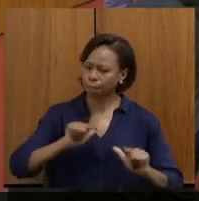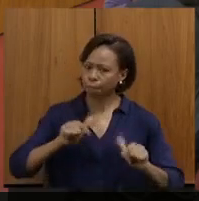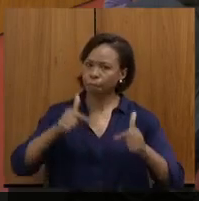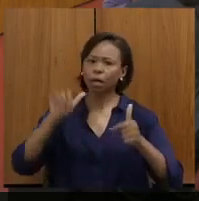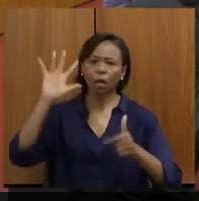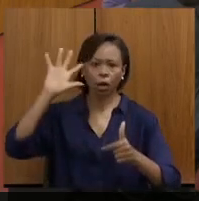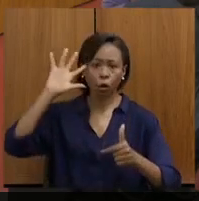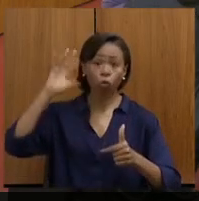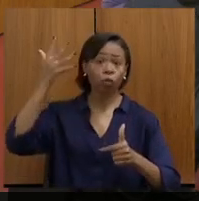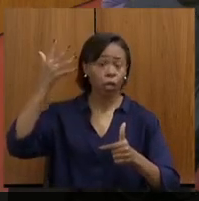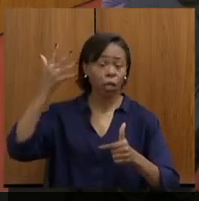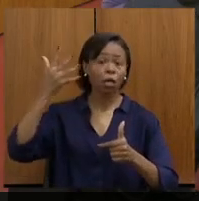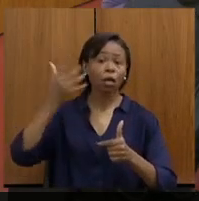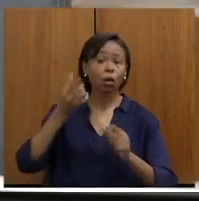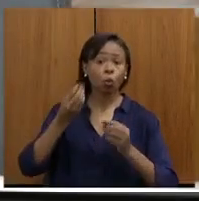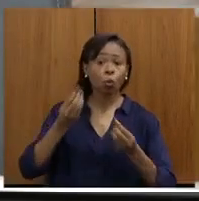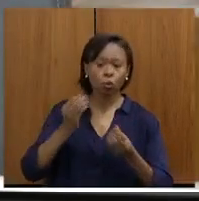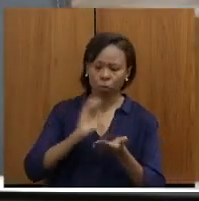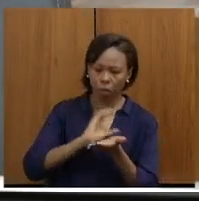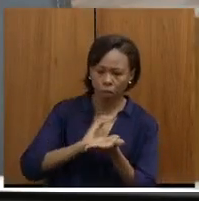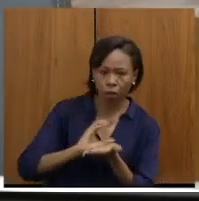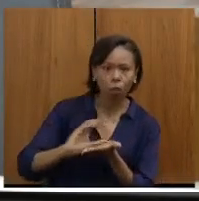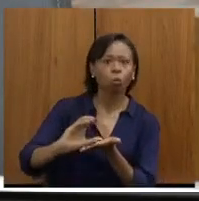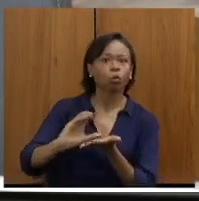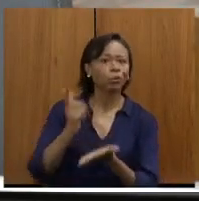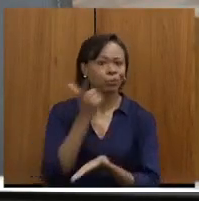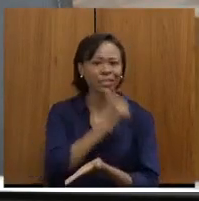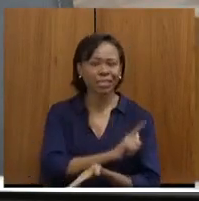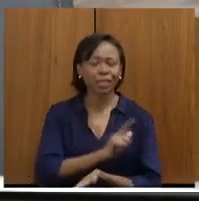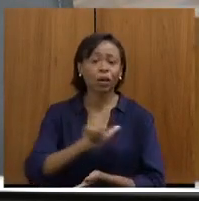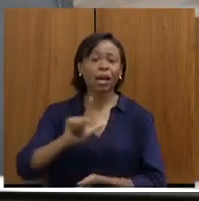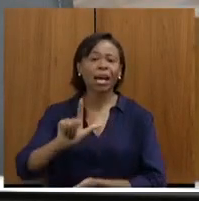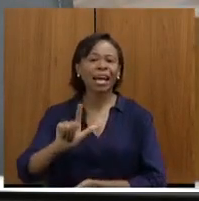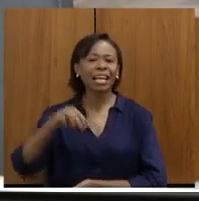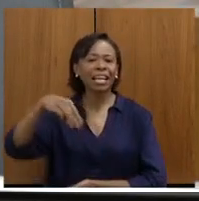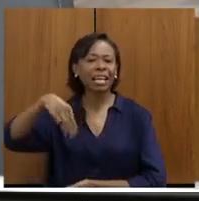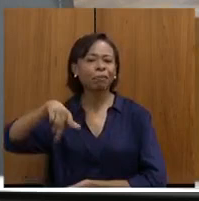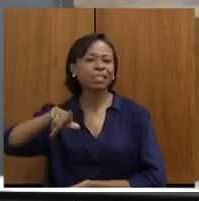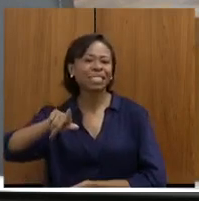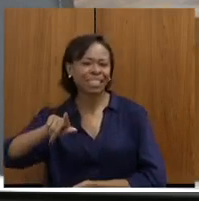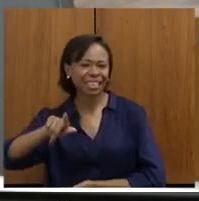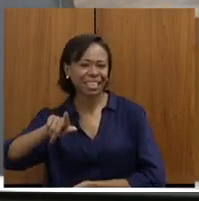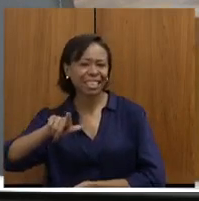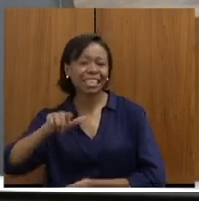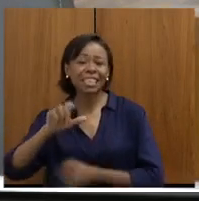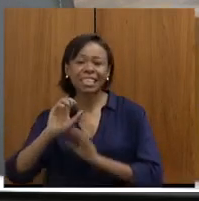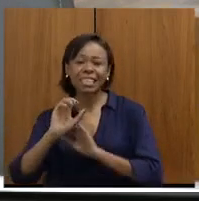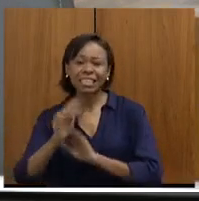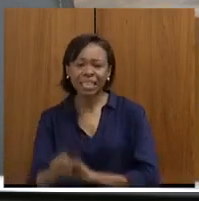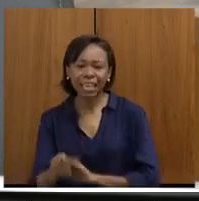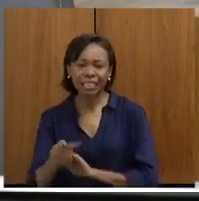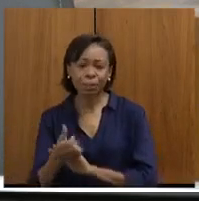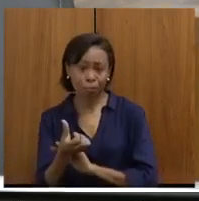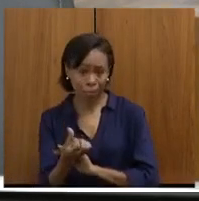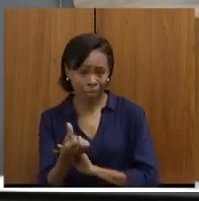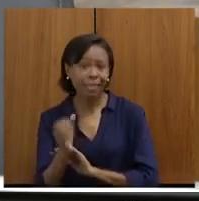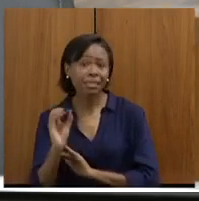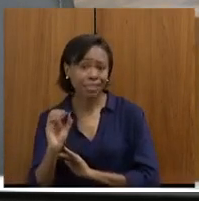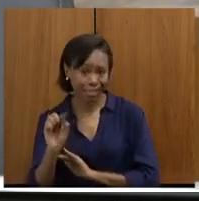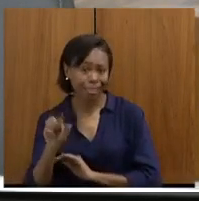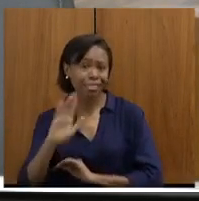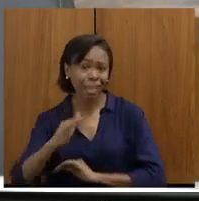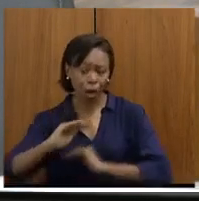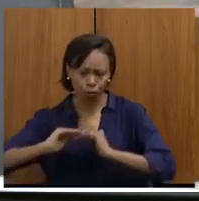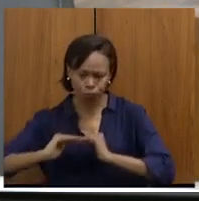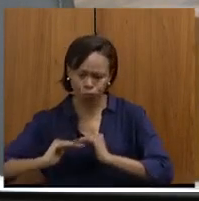ponta muitos recursos. Um deles é a LMG 760 que está sendo pavimentada no nosso